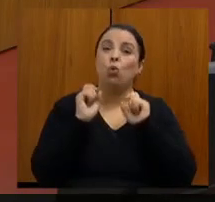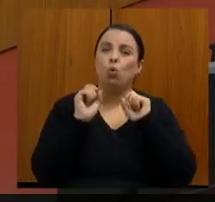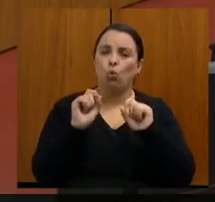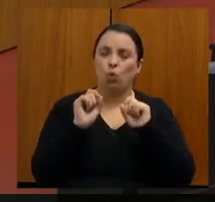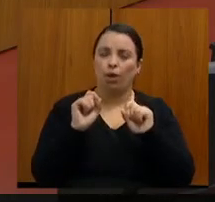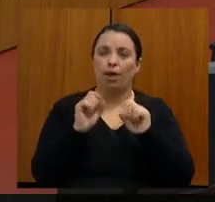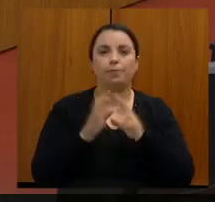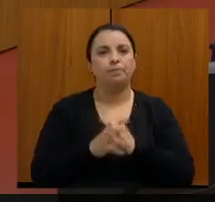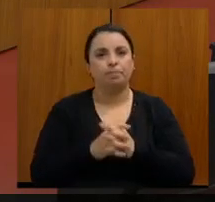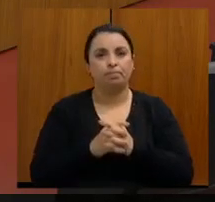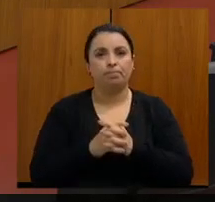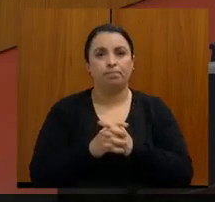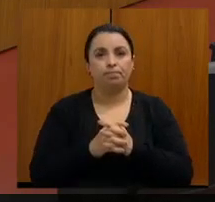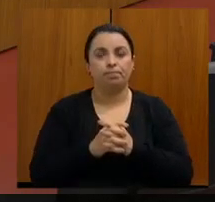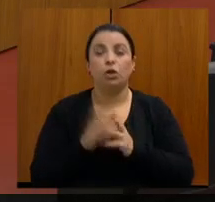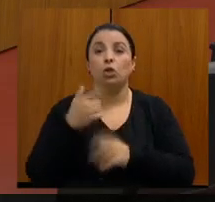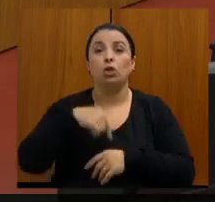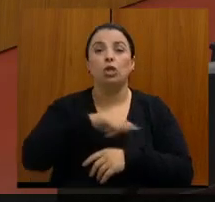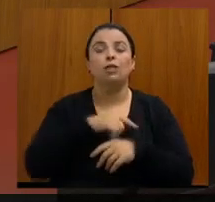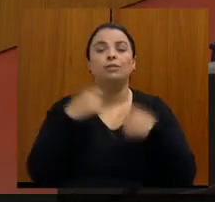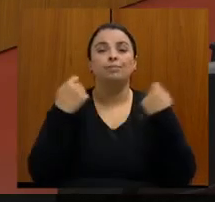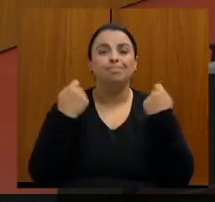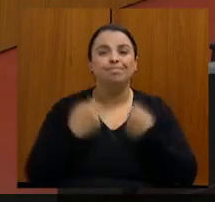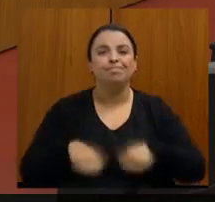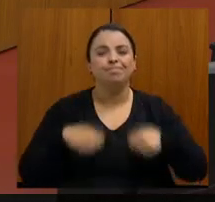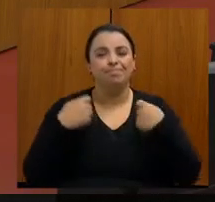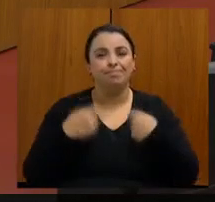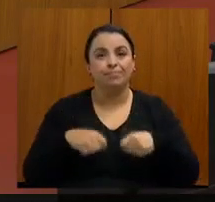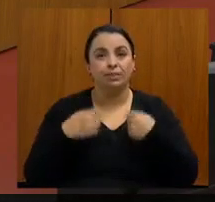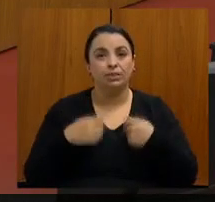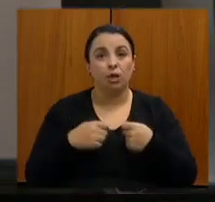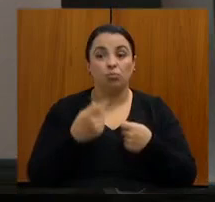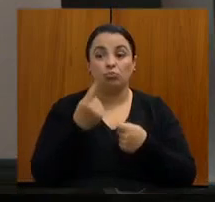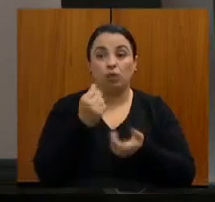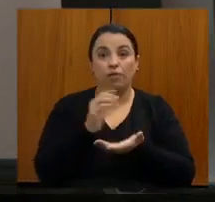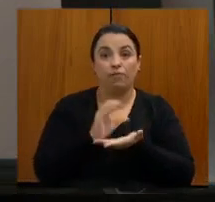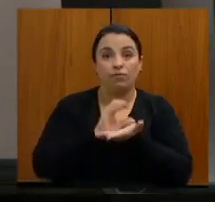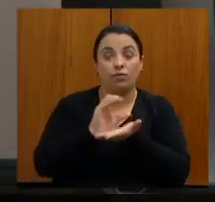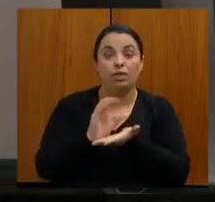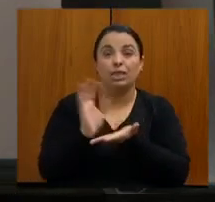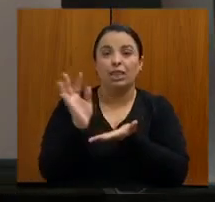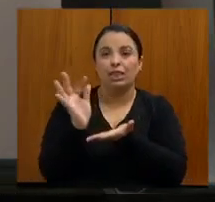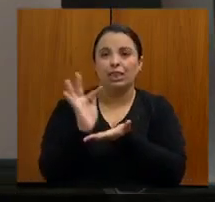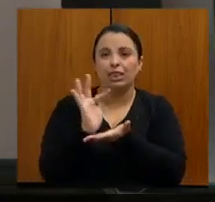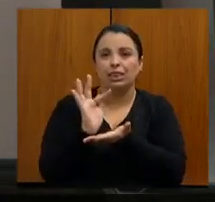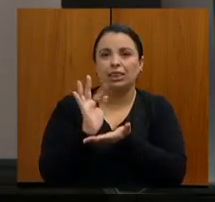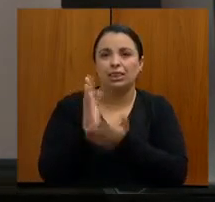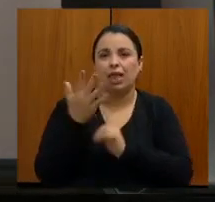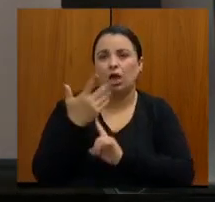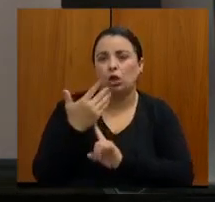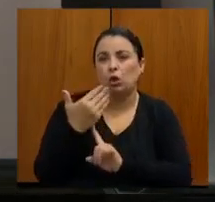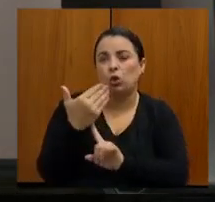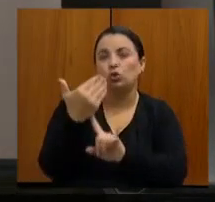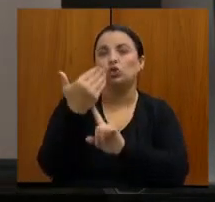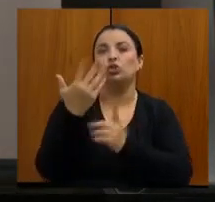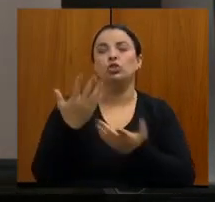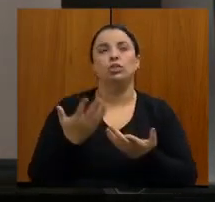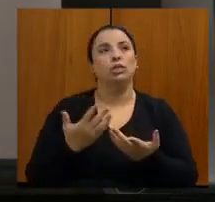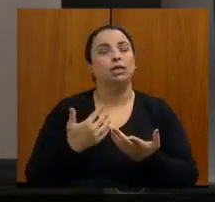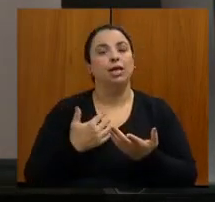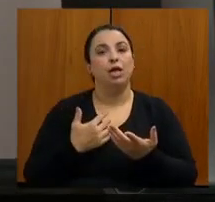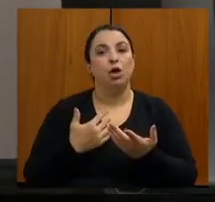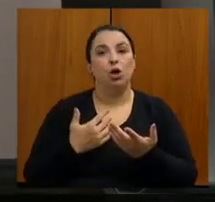que a gente precisa, além do investimento em tecnologia dura, além do investimento em hospitais,